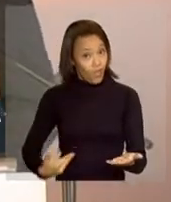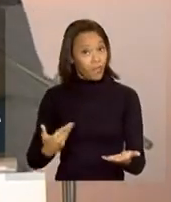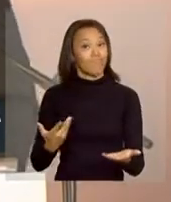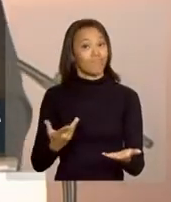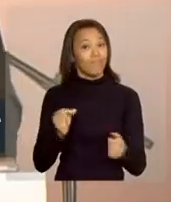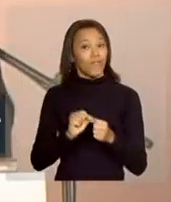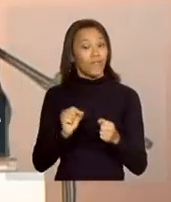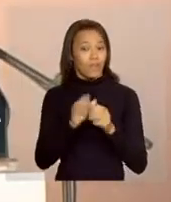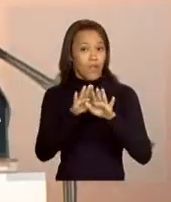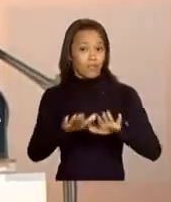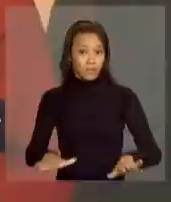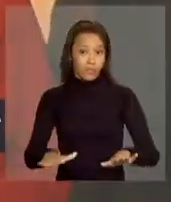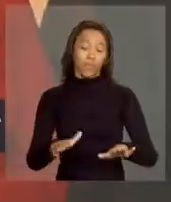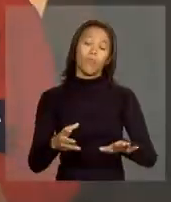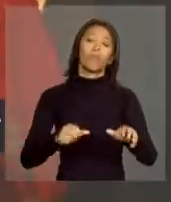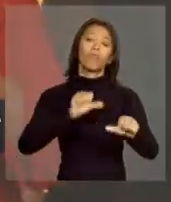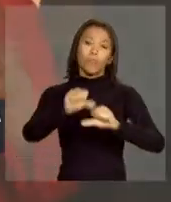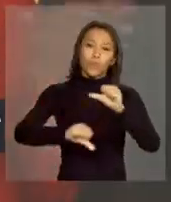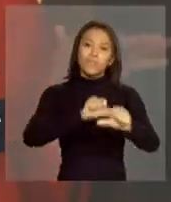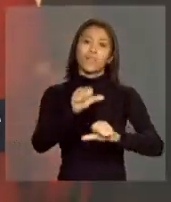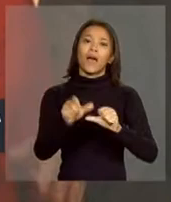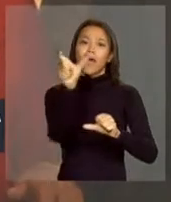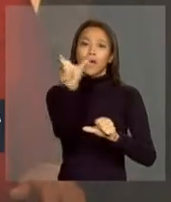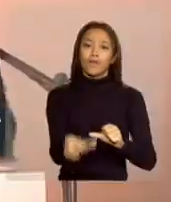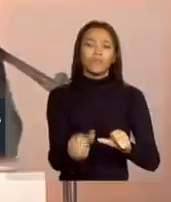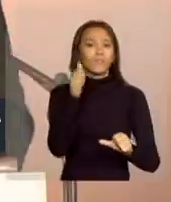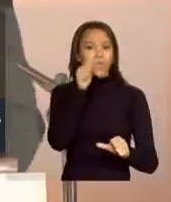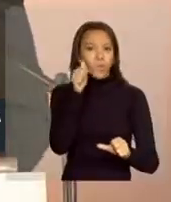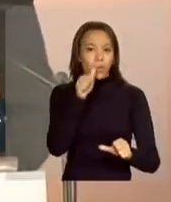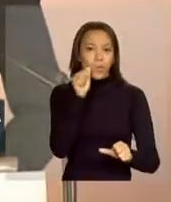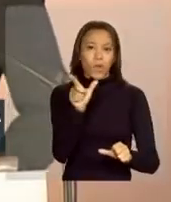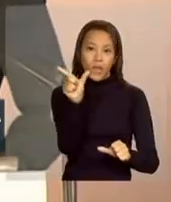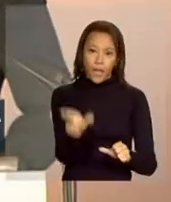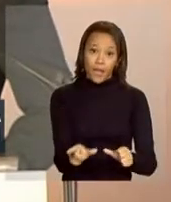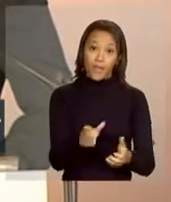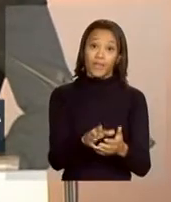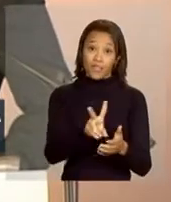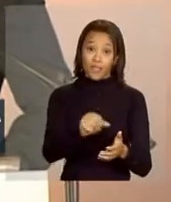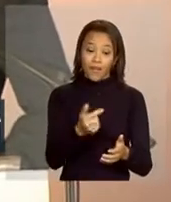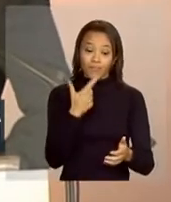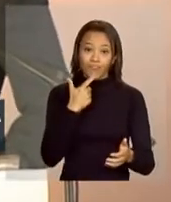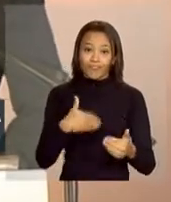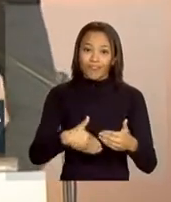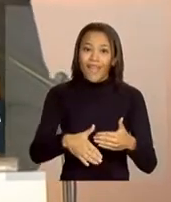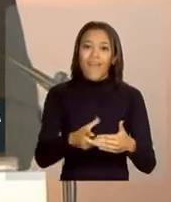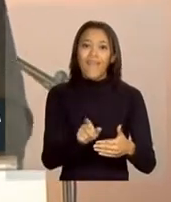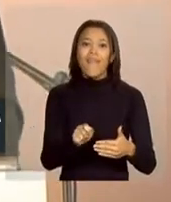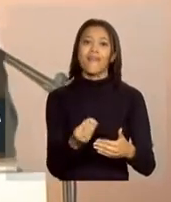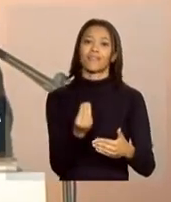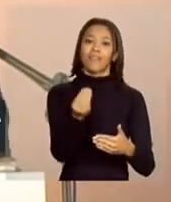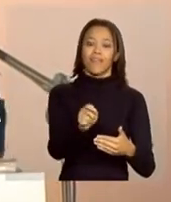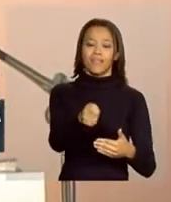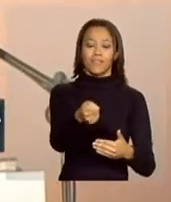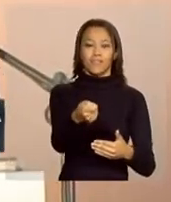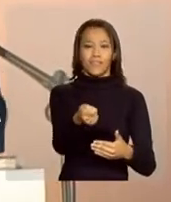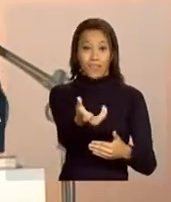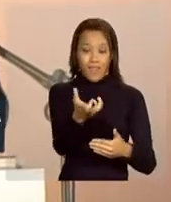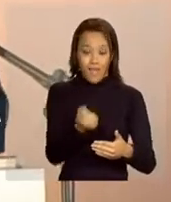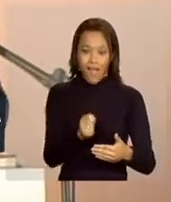mudado a vida, por exemplo, de dona Quitéria, que vai já já receber a chave da sua casa